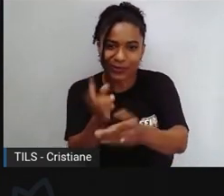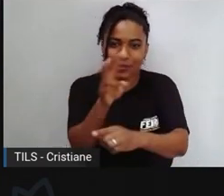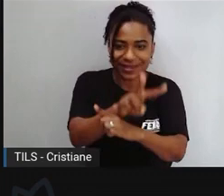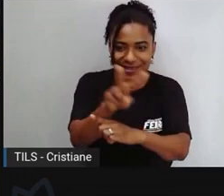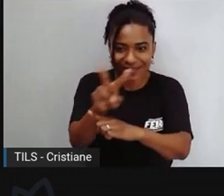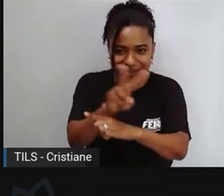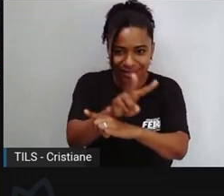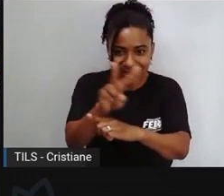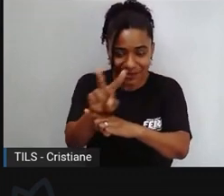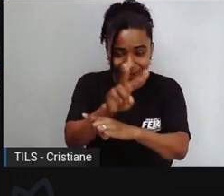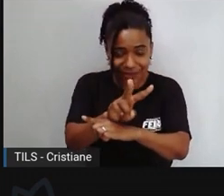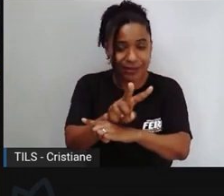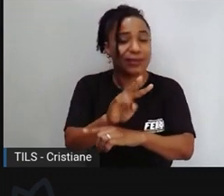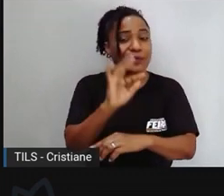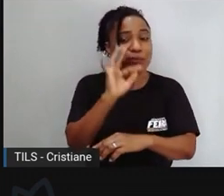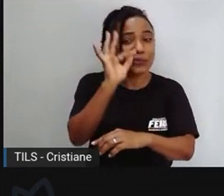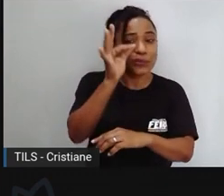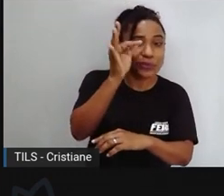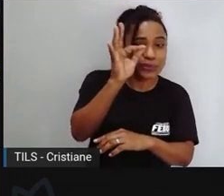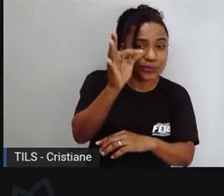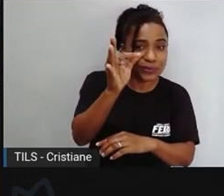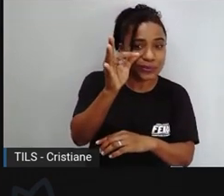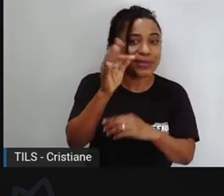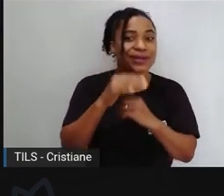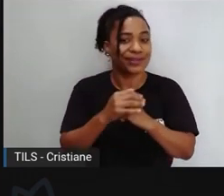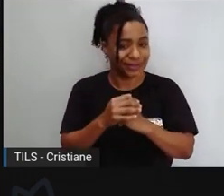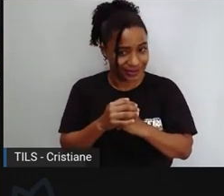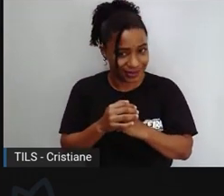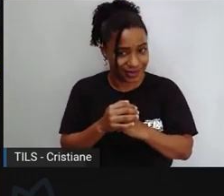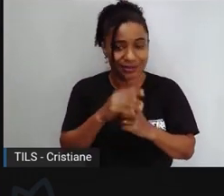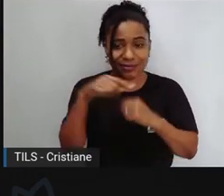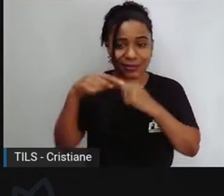futuras gerações eu não posso